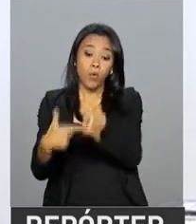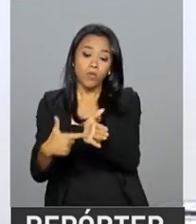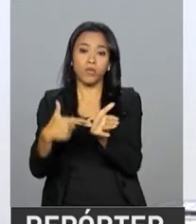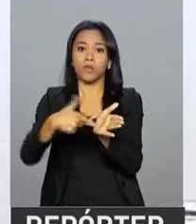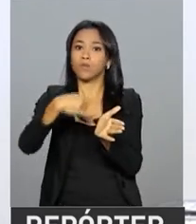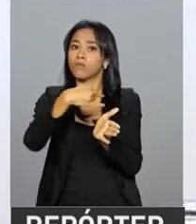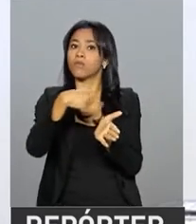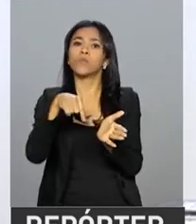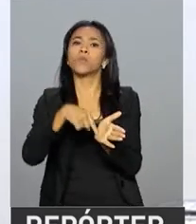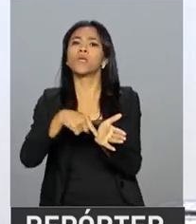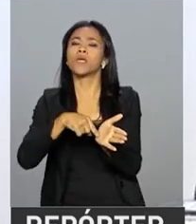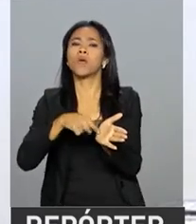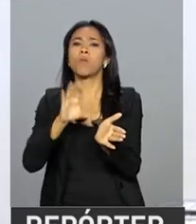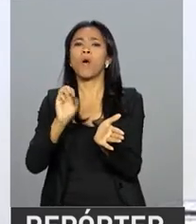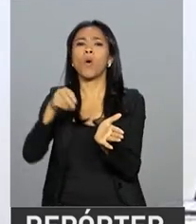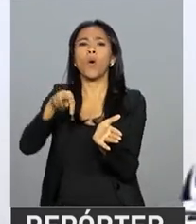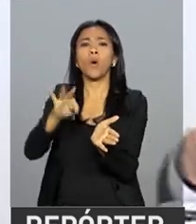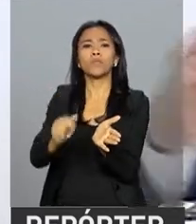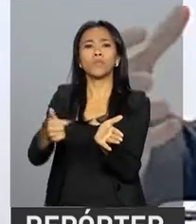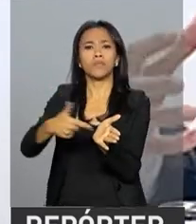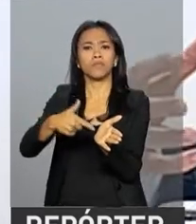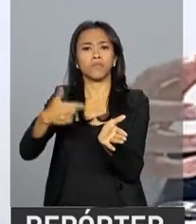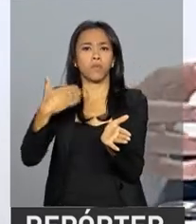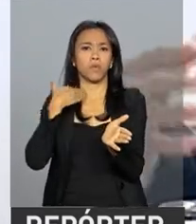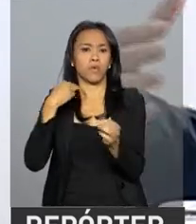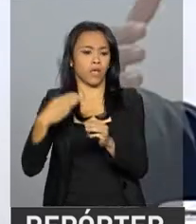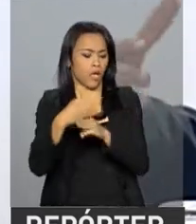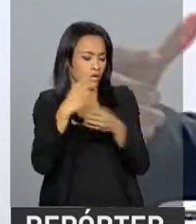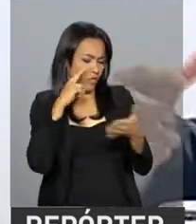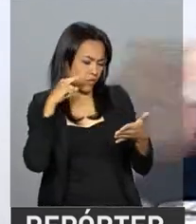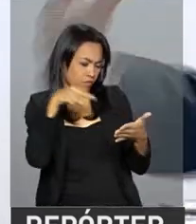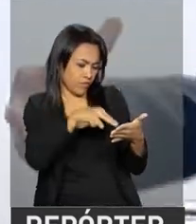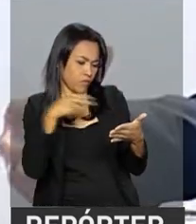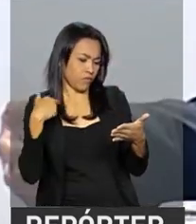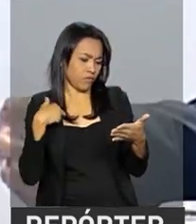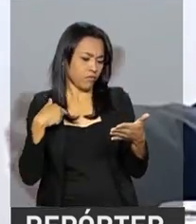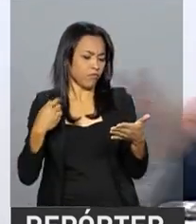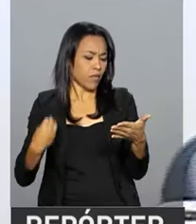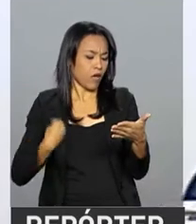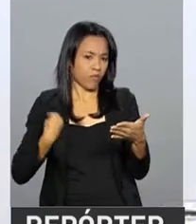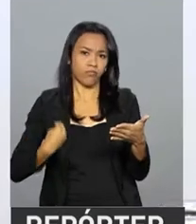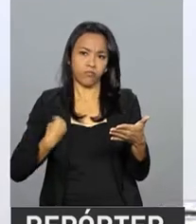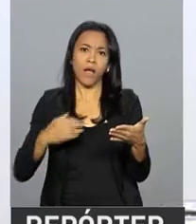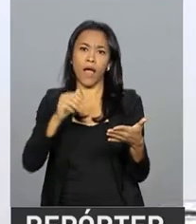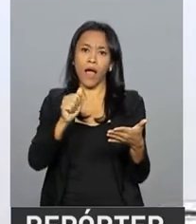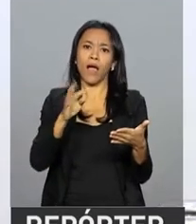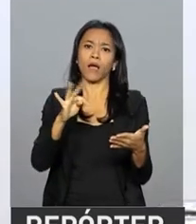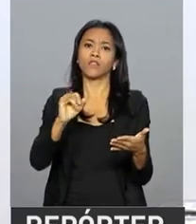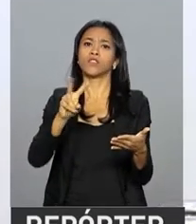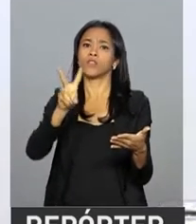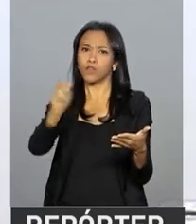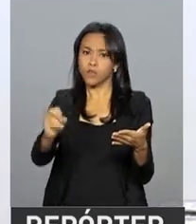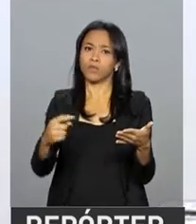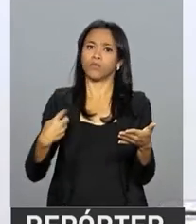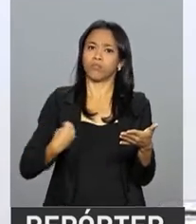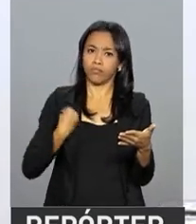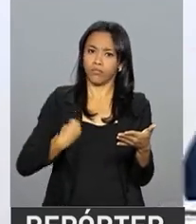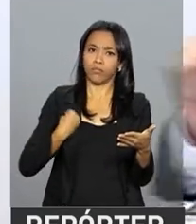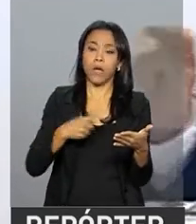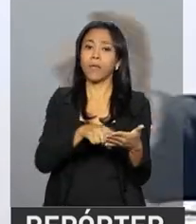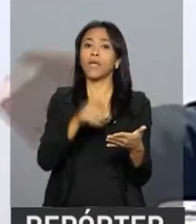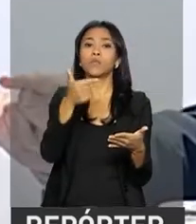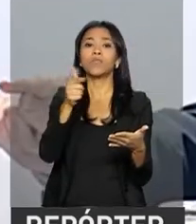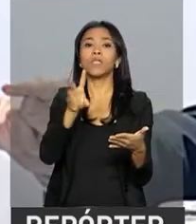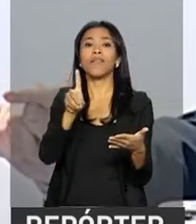de uma conta que, para a Caixa, no sistema, estava ativa, porque não tinha a data